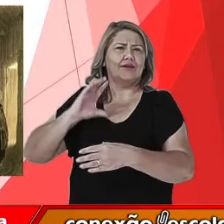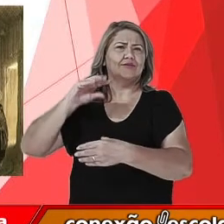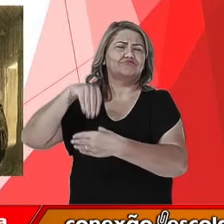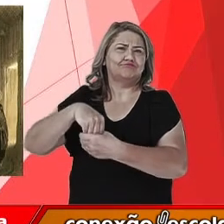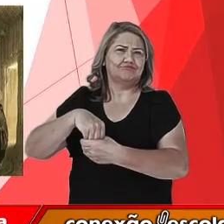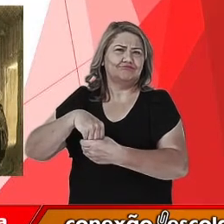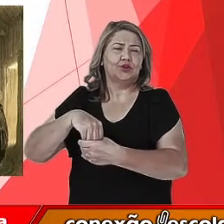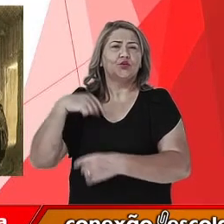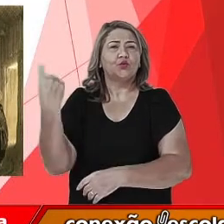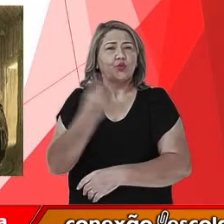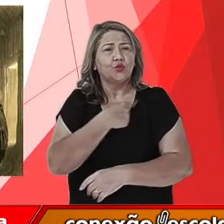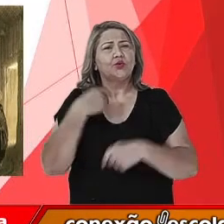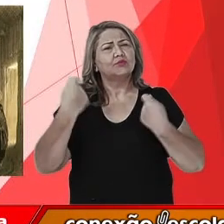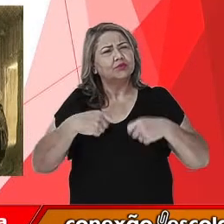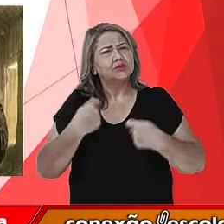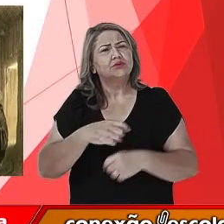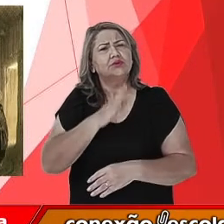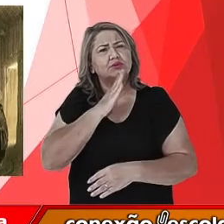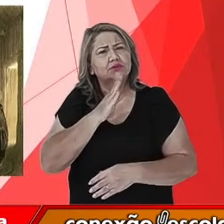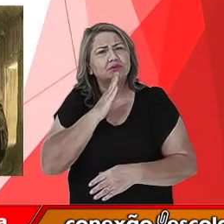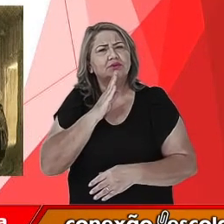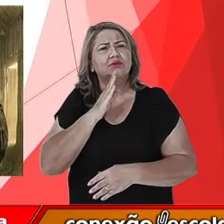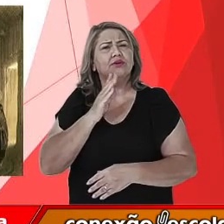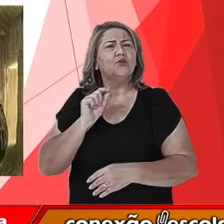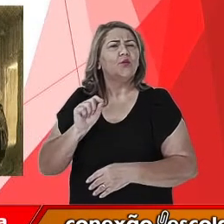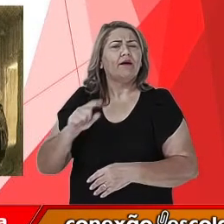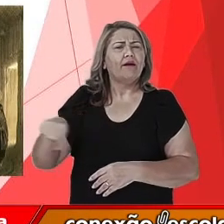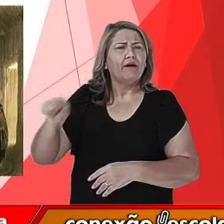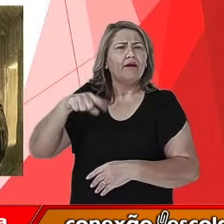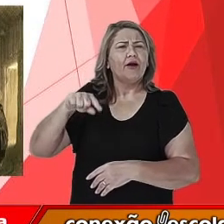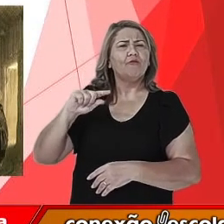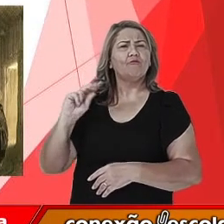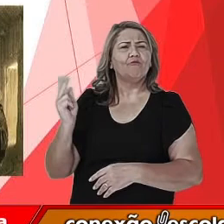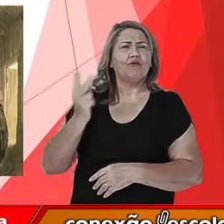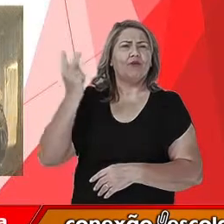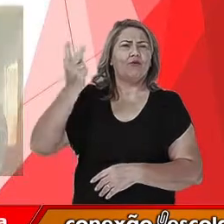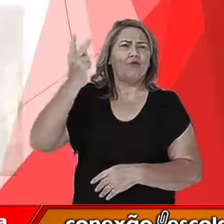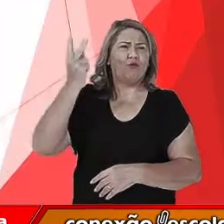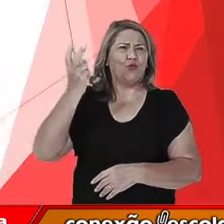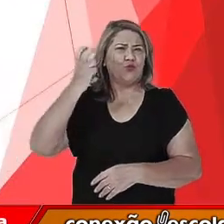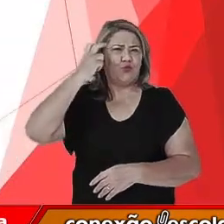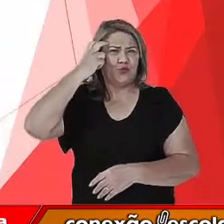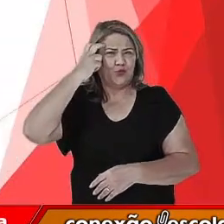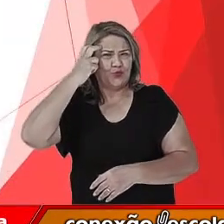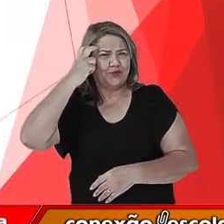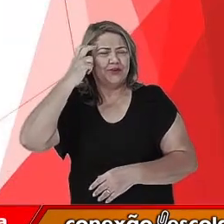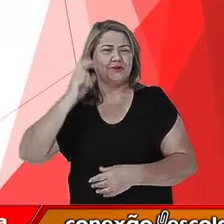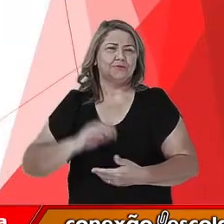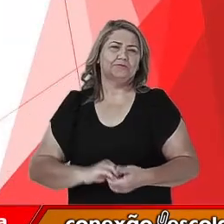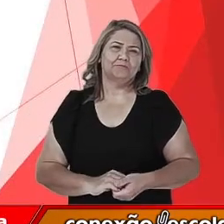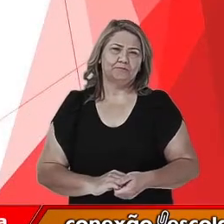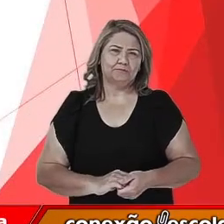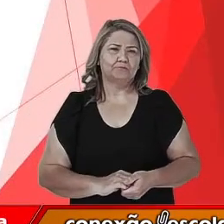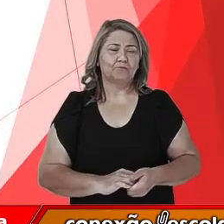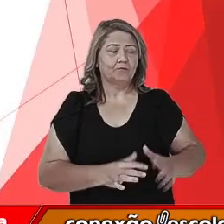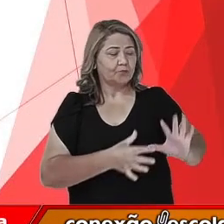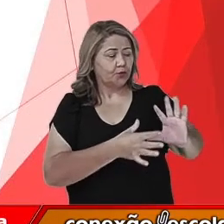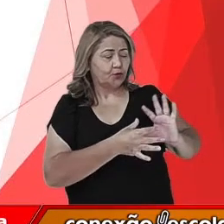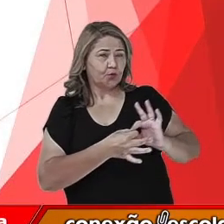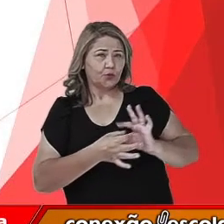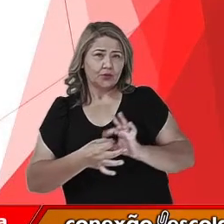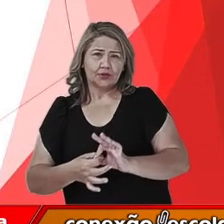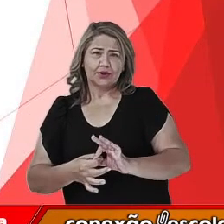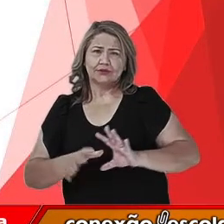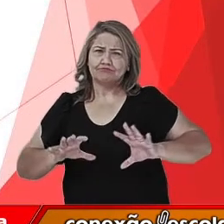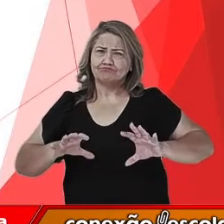precisamos conhecer e valorizar esses povos e essas culturas. No contexto de